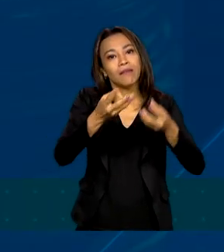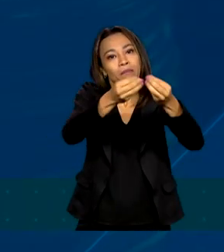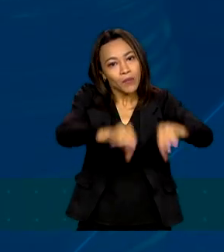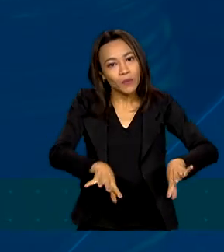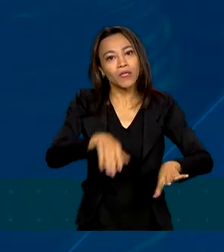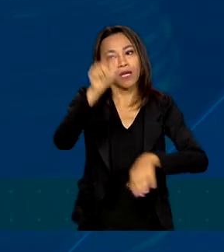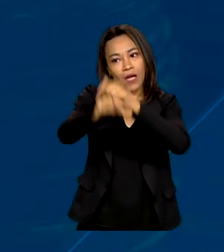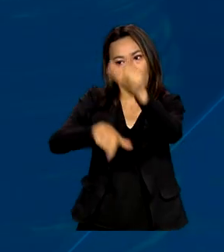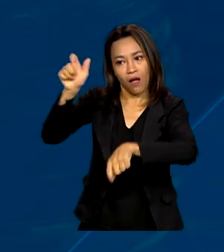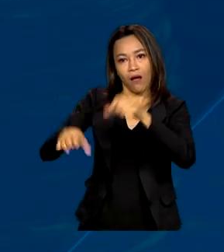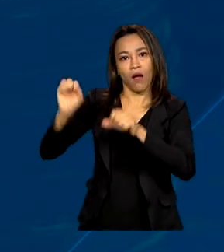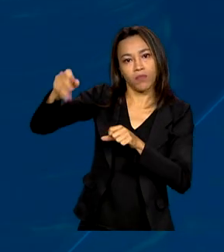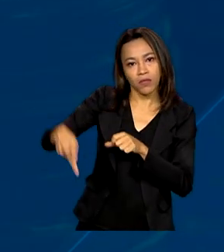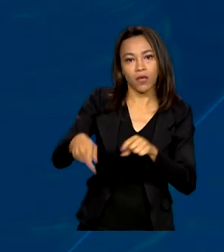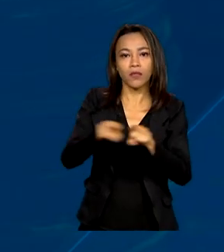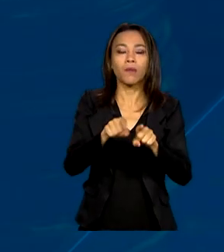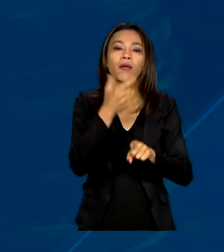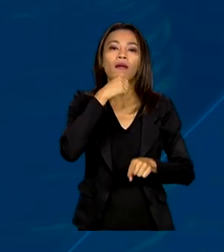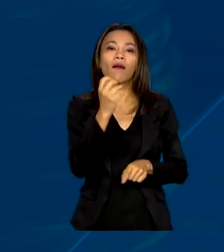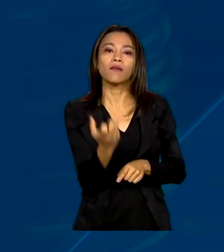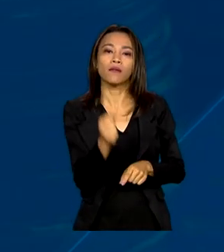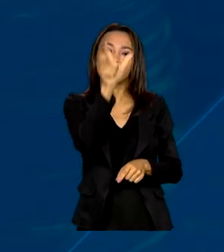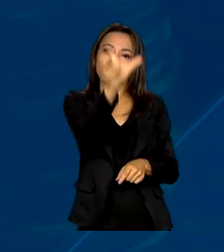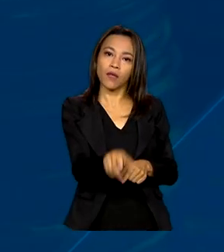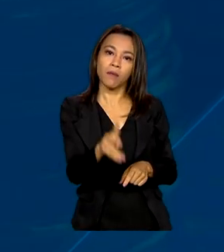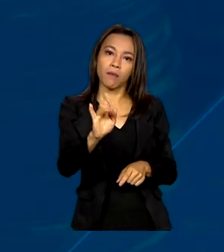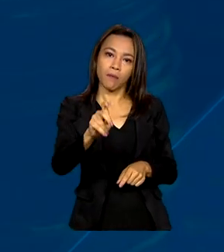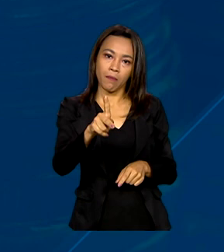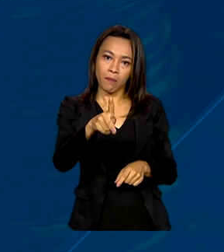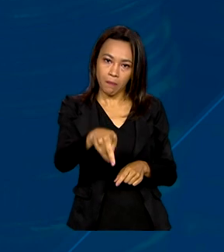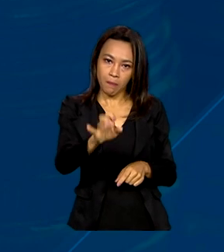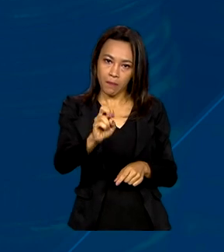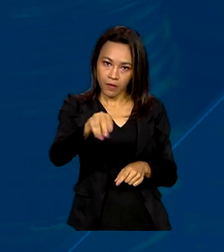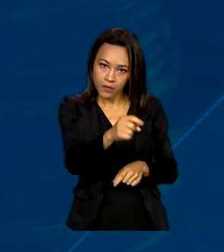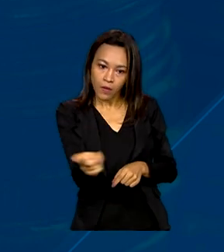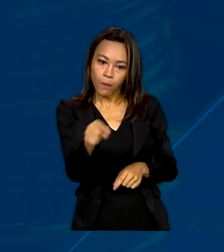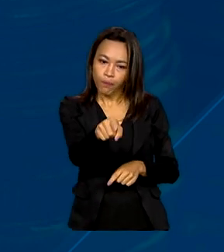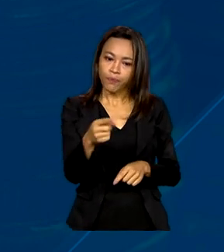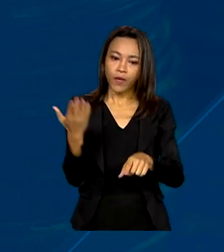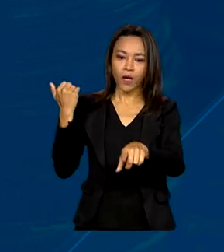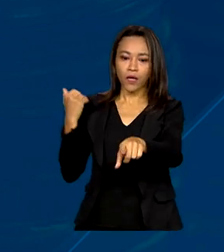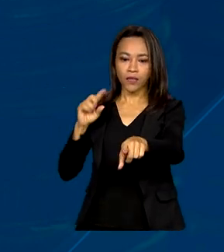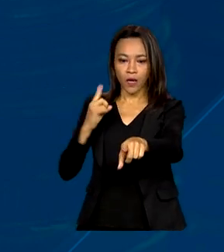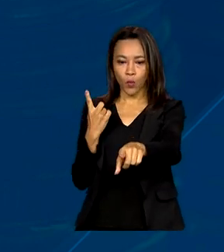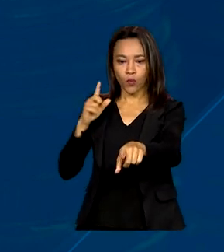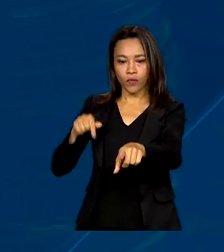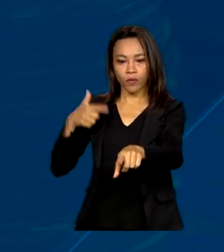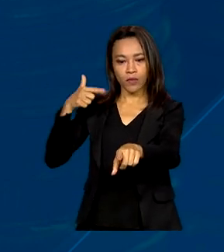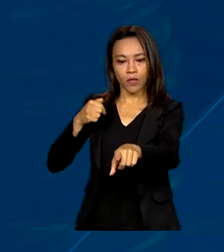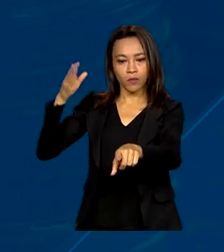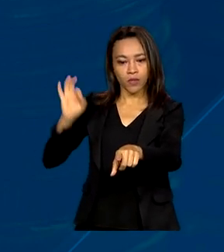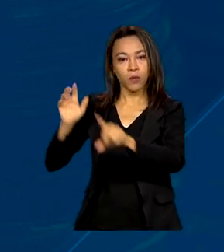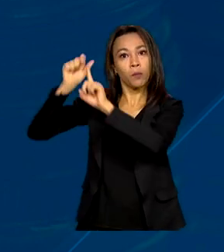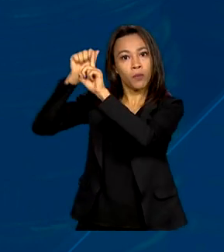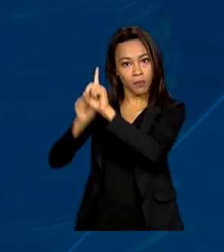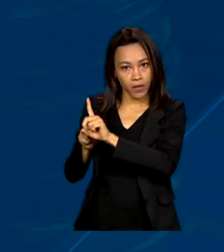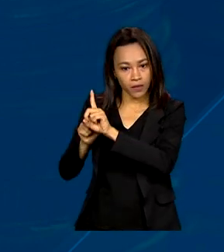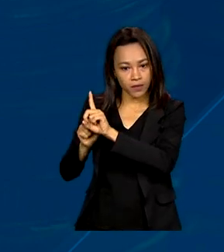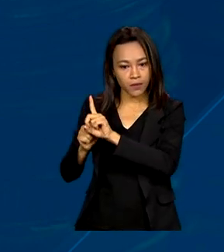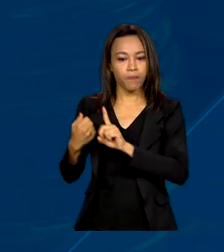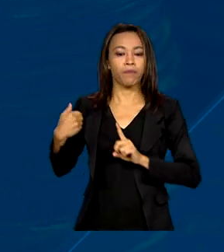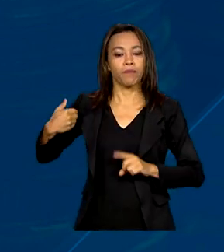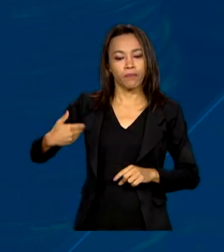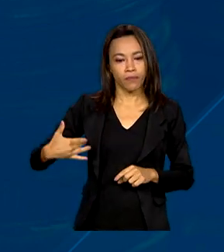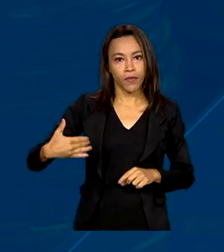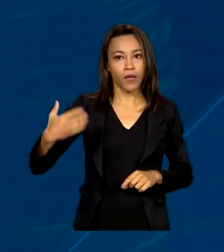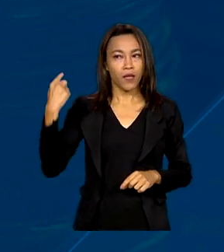13 de março, o Conselho havia limitado os juros do consignado a 1,7% ao mês. Desde 2022,